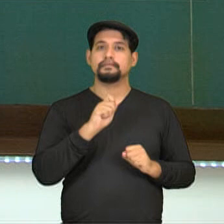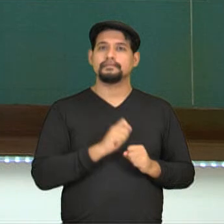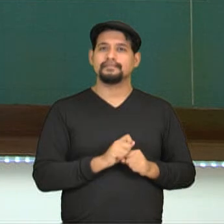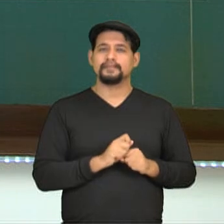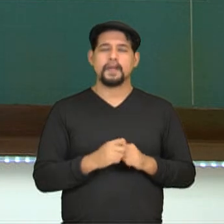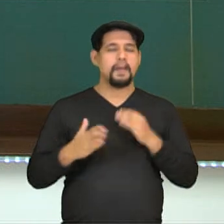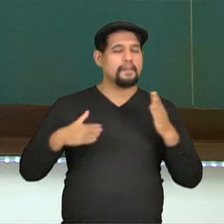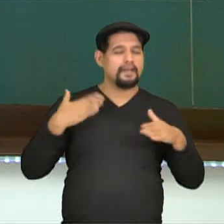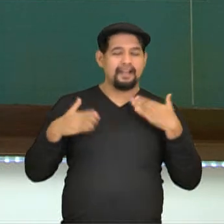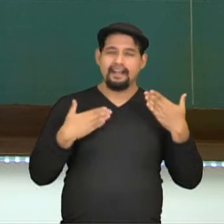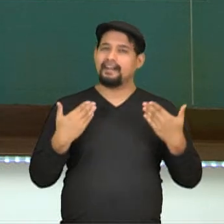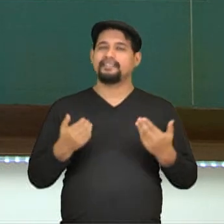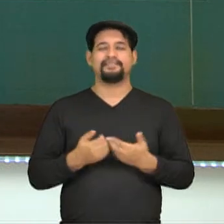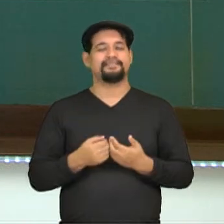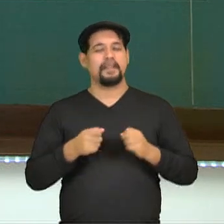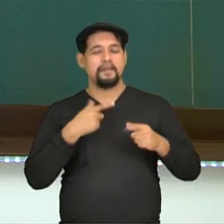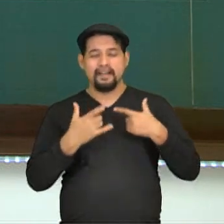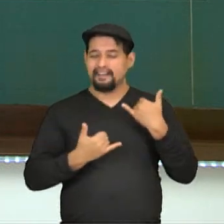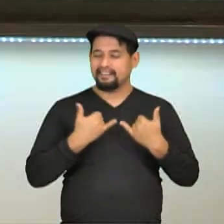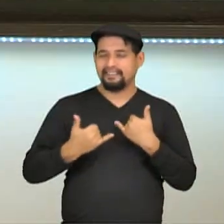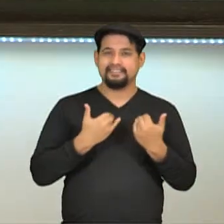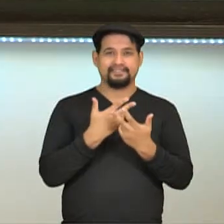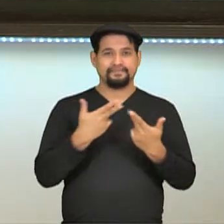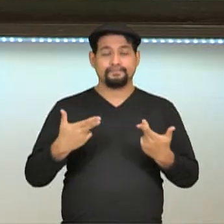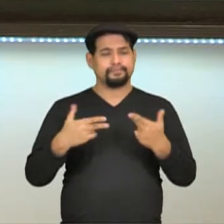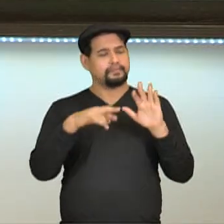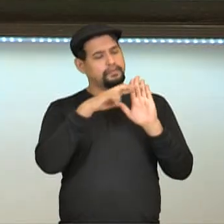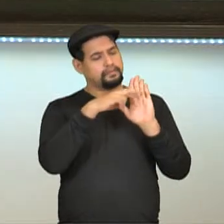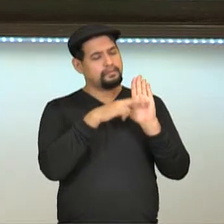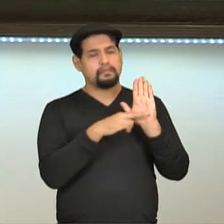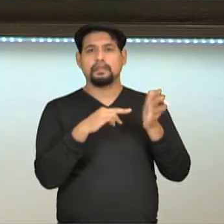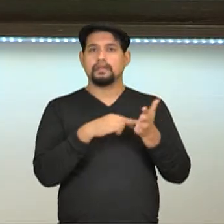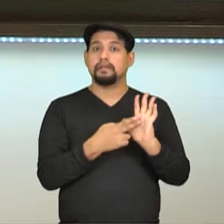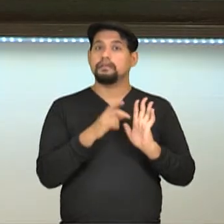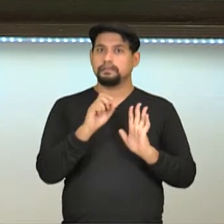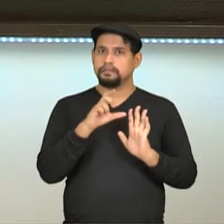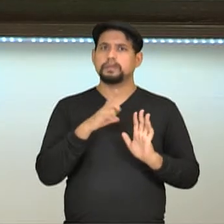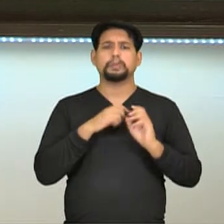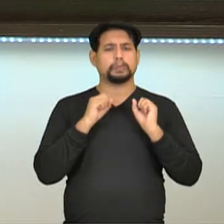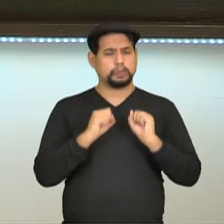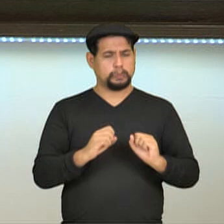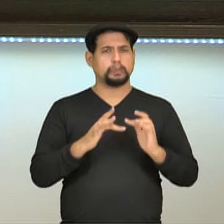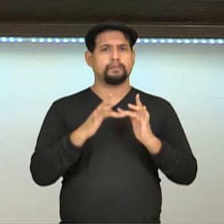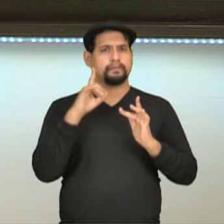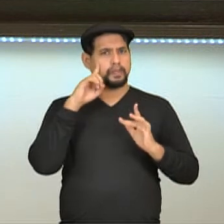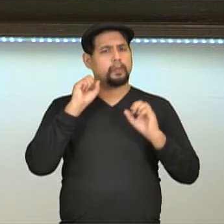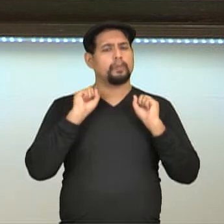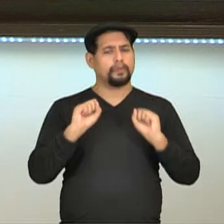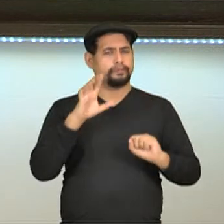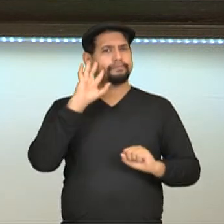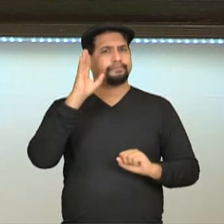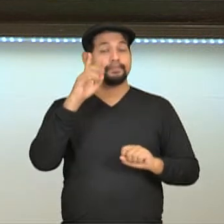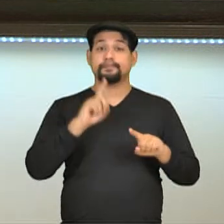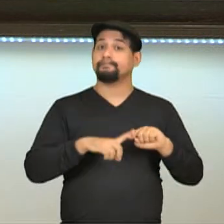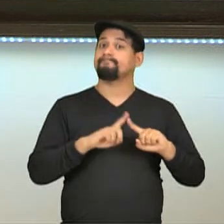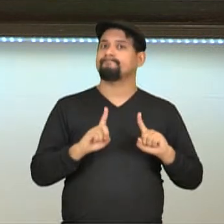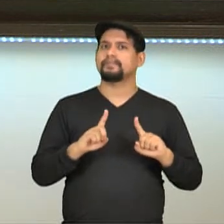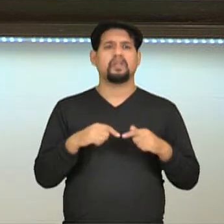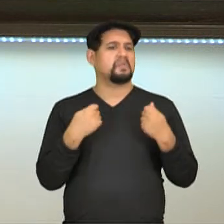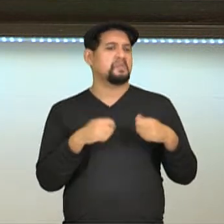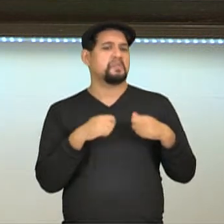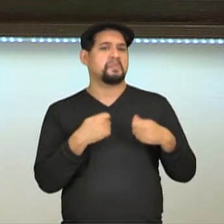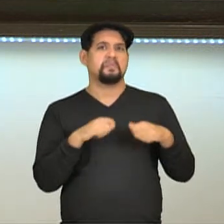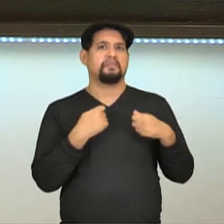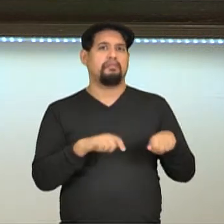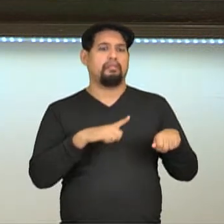descontração e a diversão. As regras elas podem existir no esporte de participação, elas devem existir, mas elas não precisam